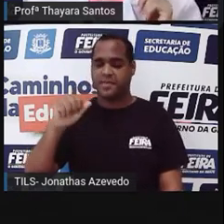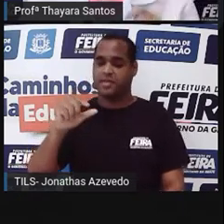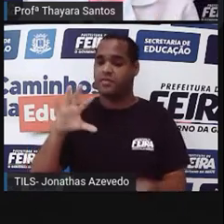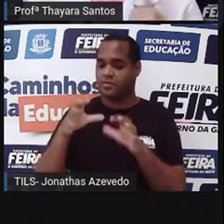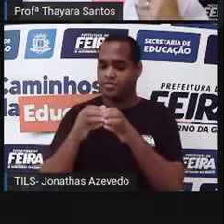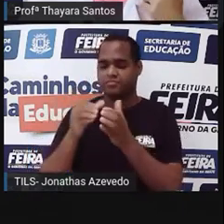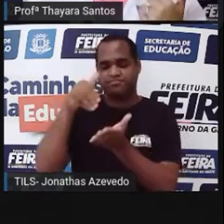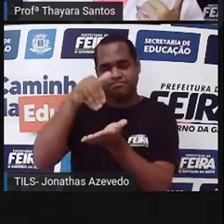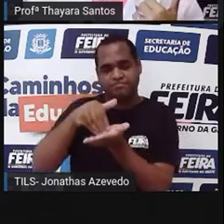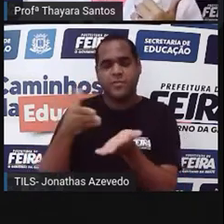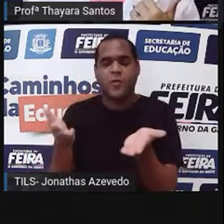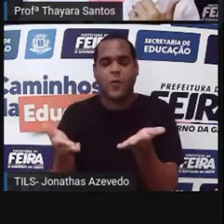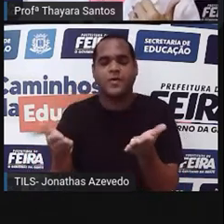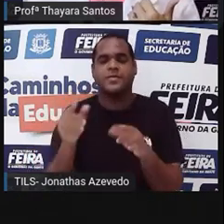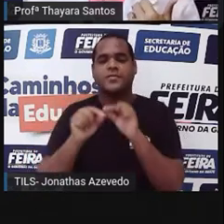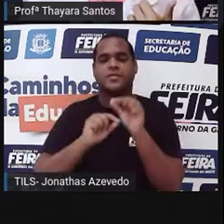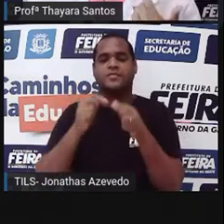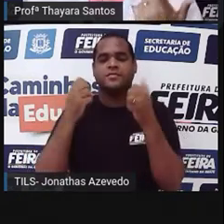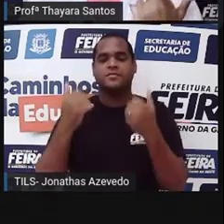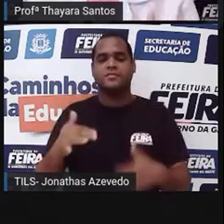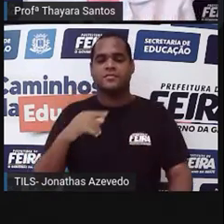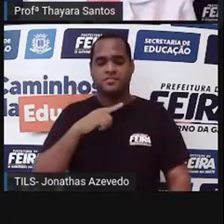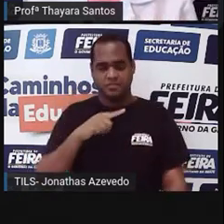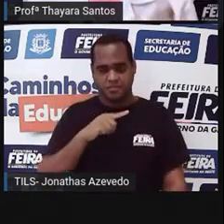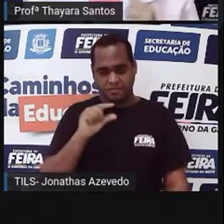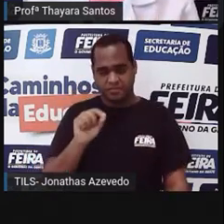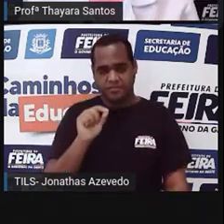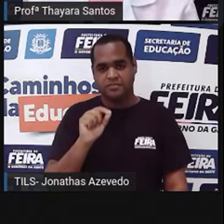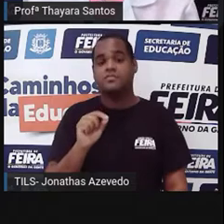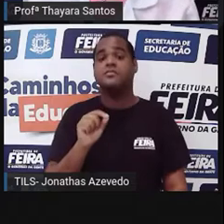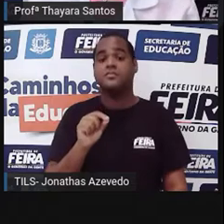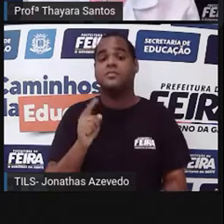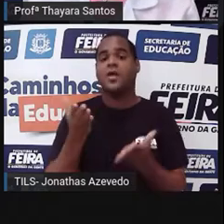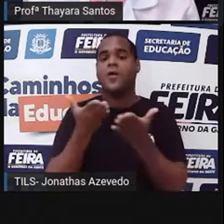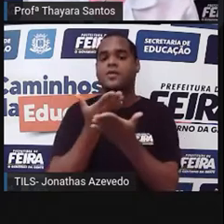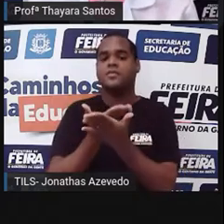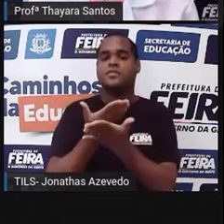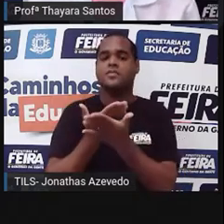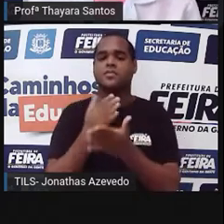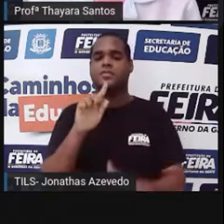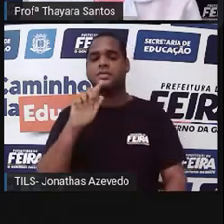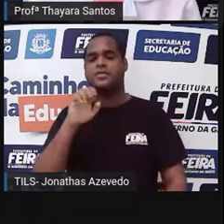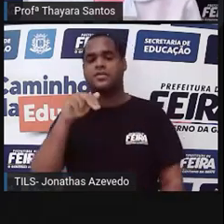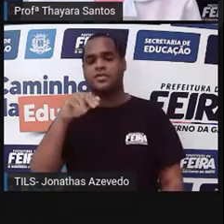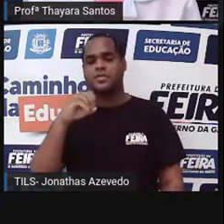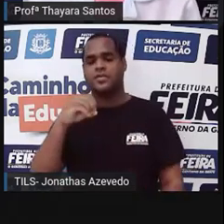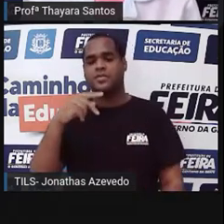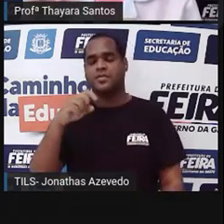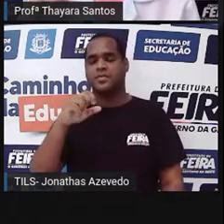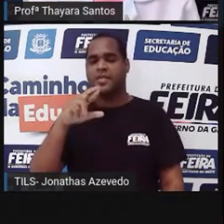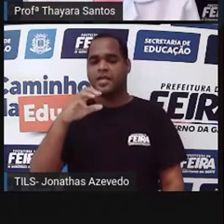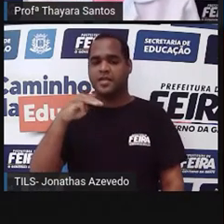gente vai ver hoje, porque a gente já estudou briófita e piteridófita, agora a gente vai estudar gimnosperma e angiosperma.